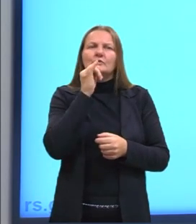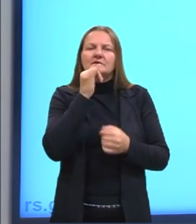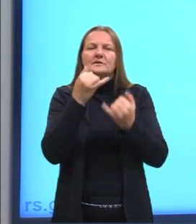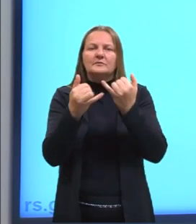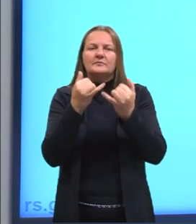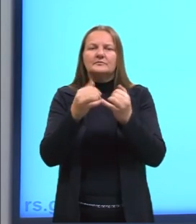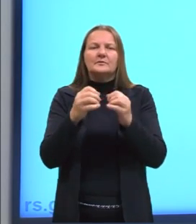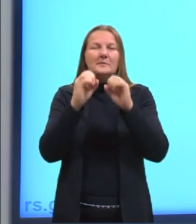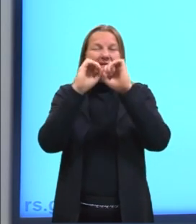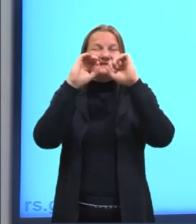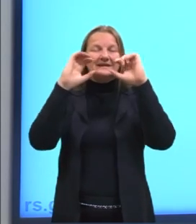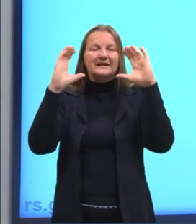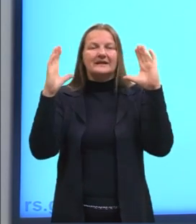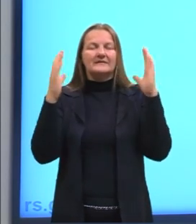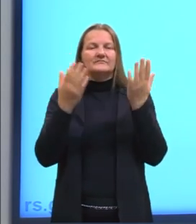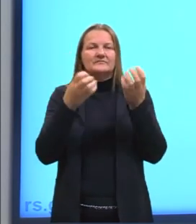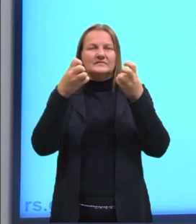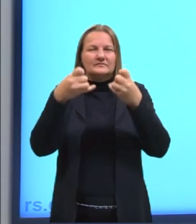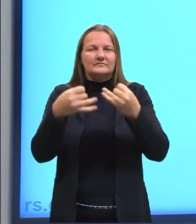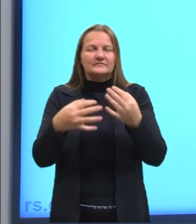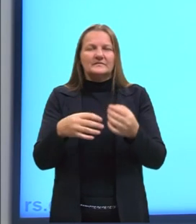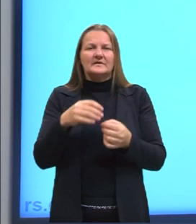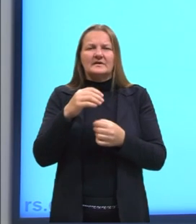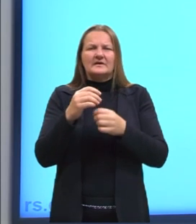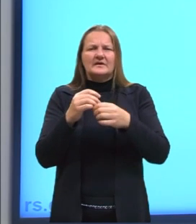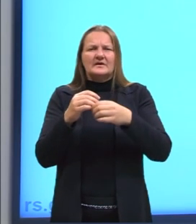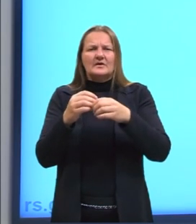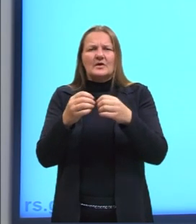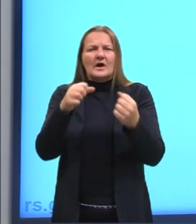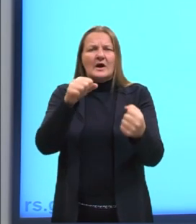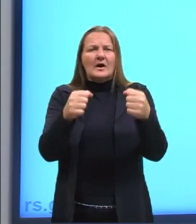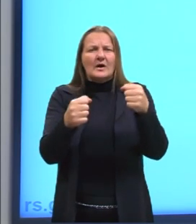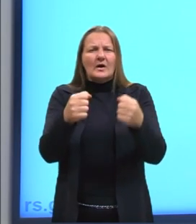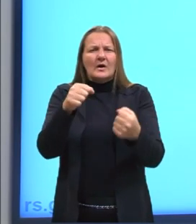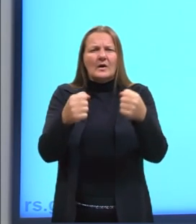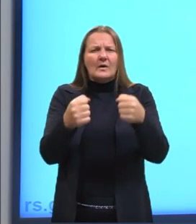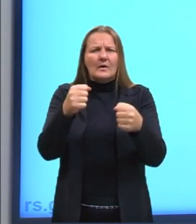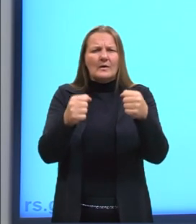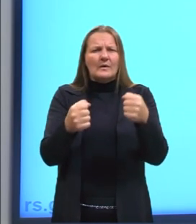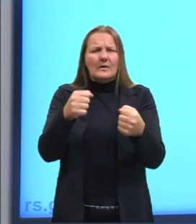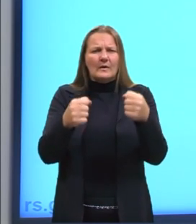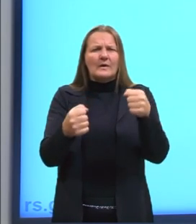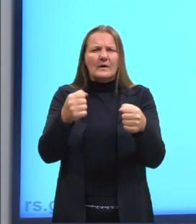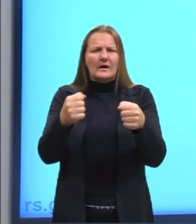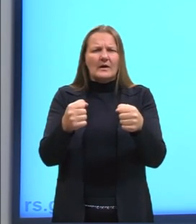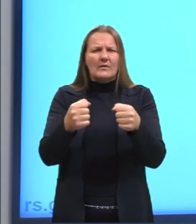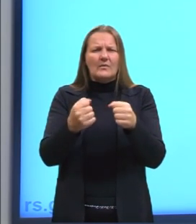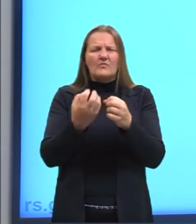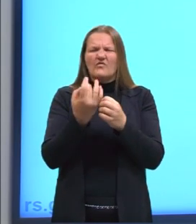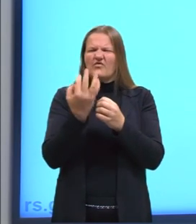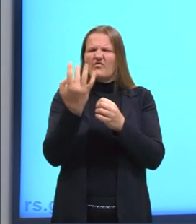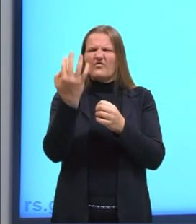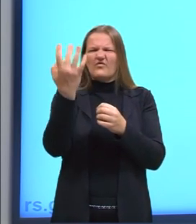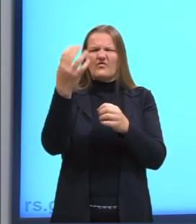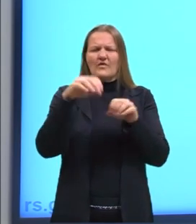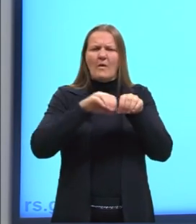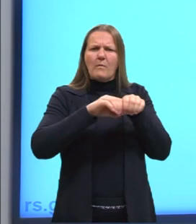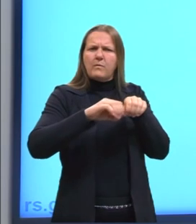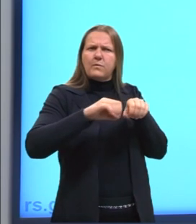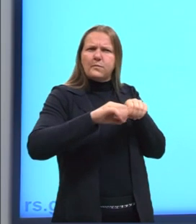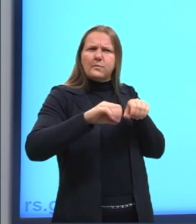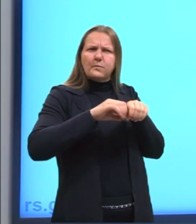muito mais claro é, por exemplo, a fumaça, né? Que sai do carburador, né? Do carro, certo?